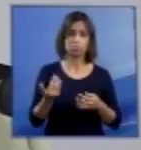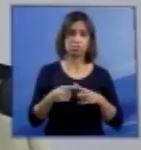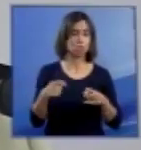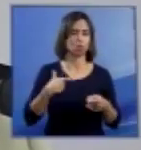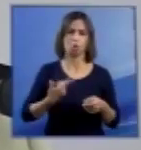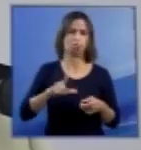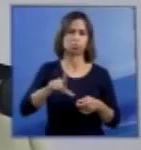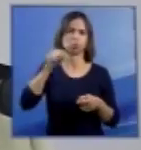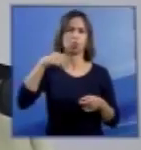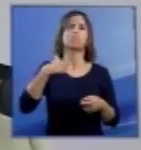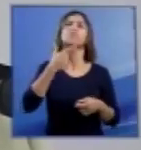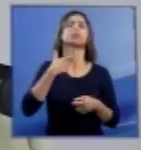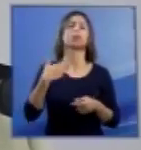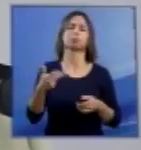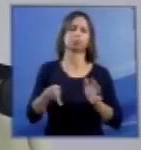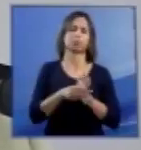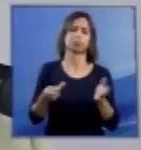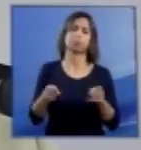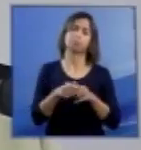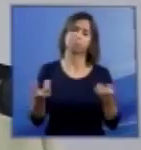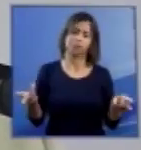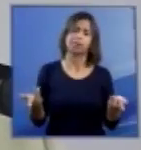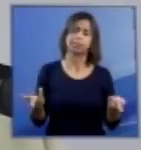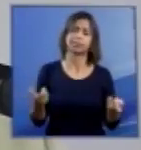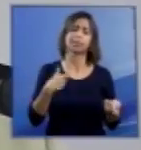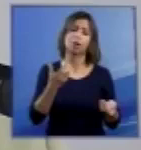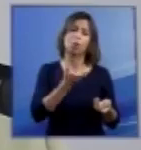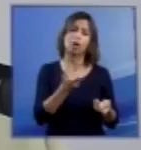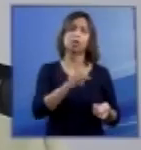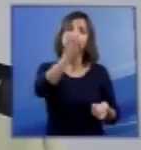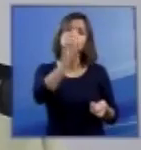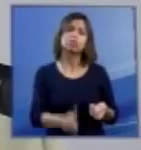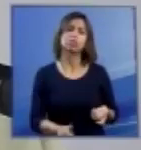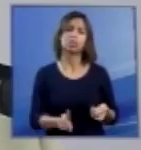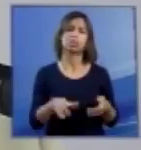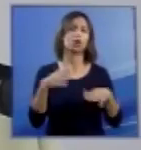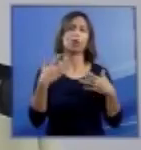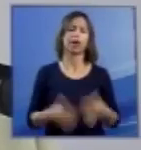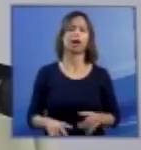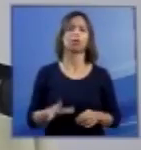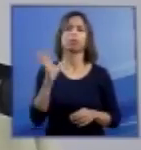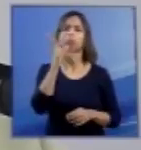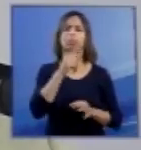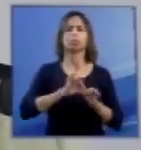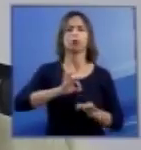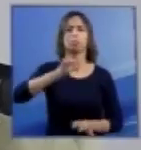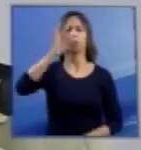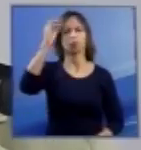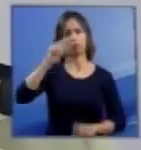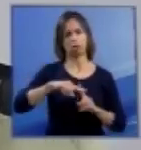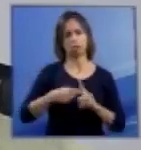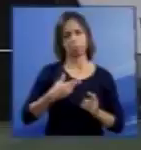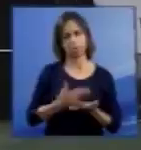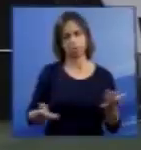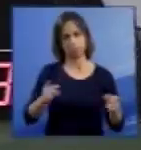termina ela, mas gostaríamos de ter o direito de não prolongá-la. Muito obrigada.